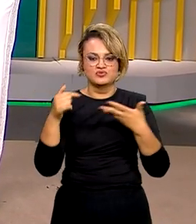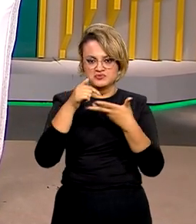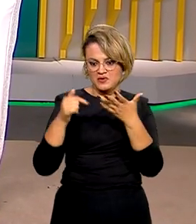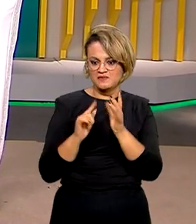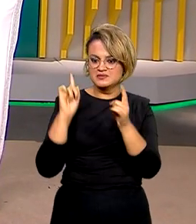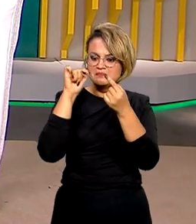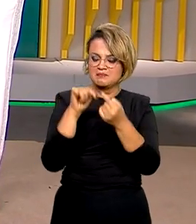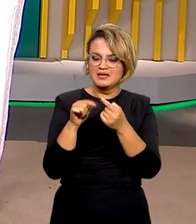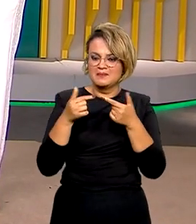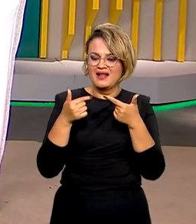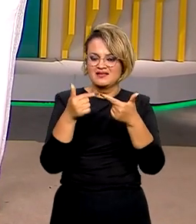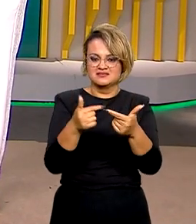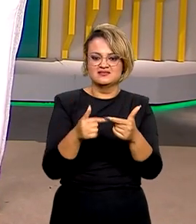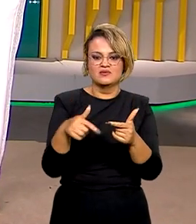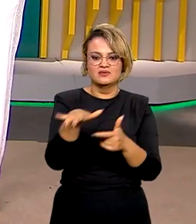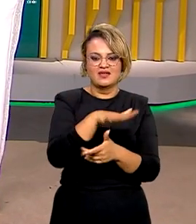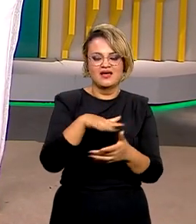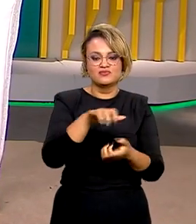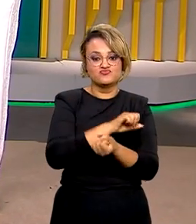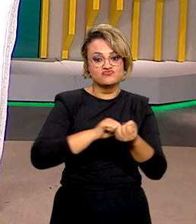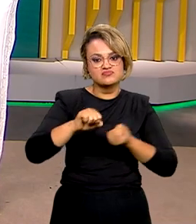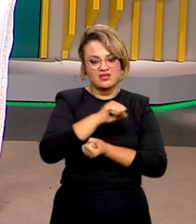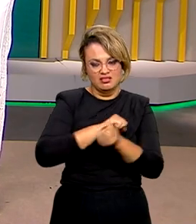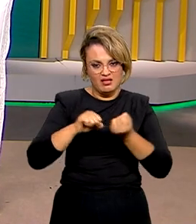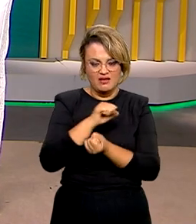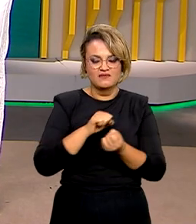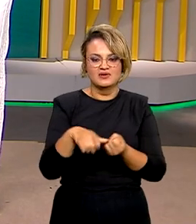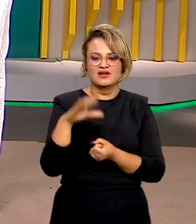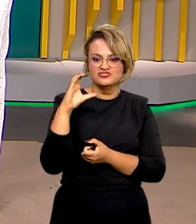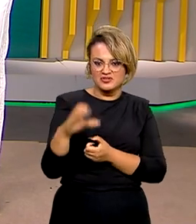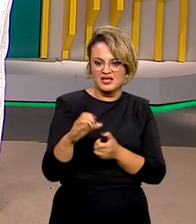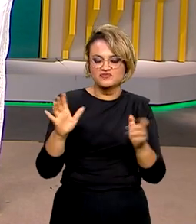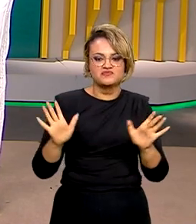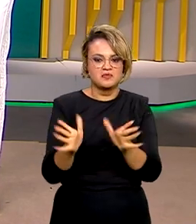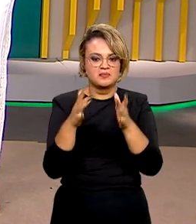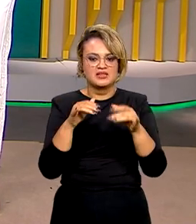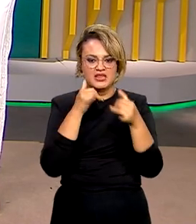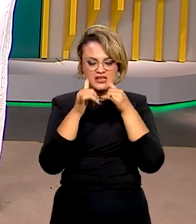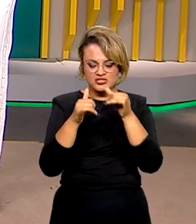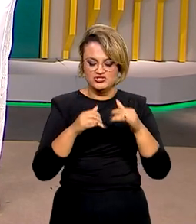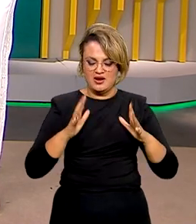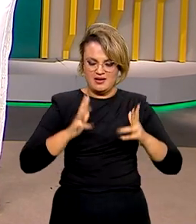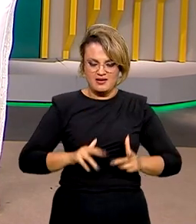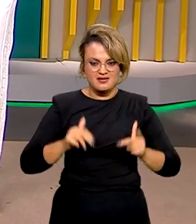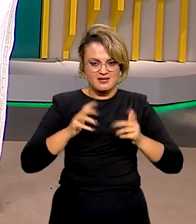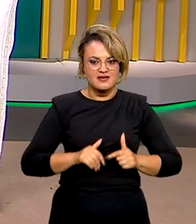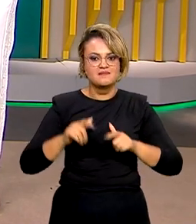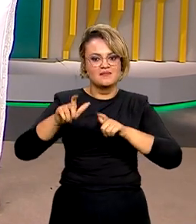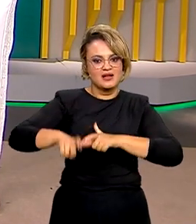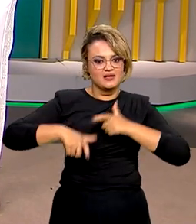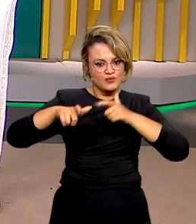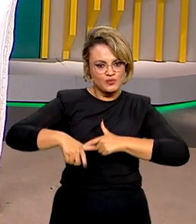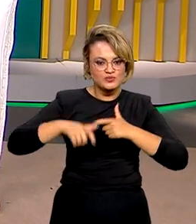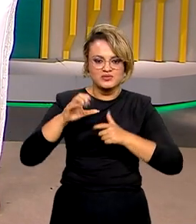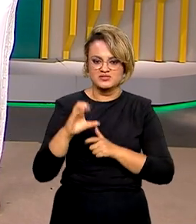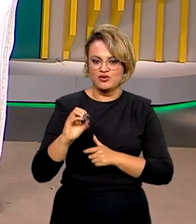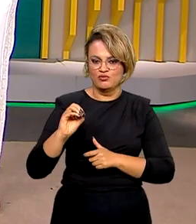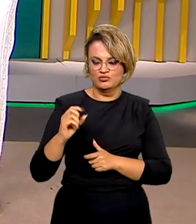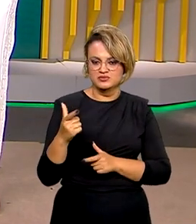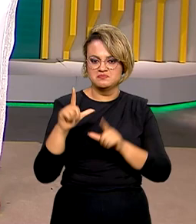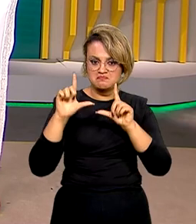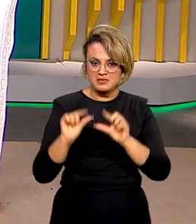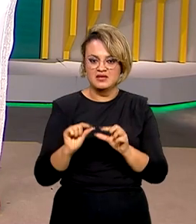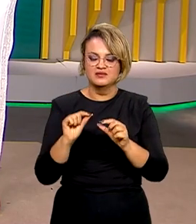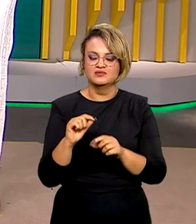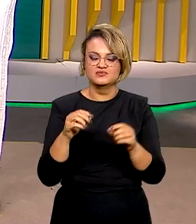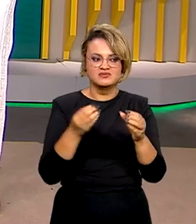metas para uma atuação mais sustentável nas áreas de crédito, fomento de energias renováveis, agricultura de baixo carbono e